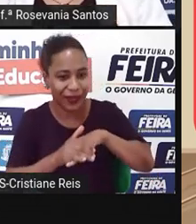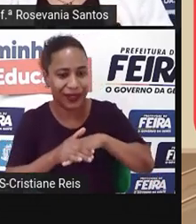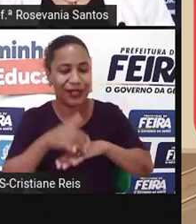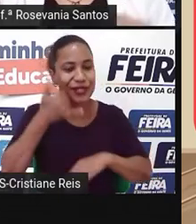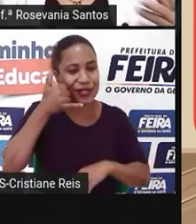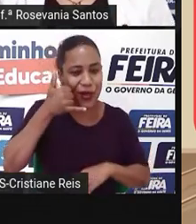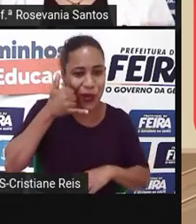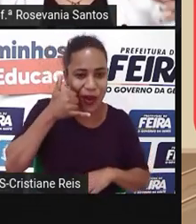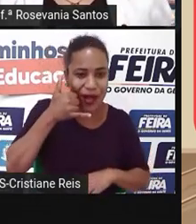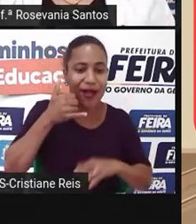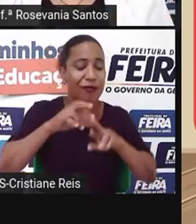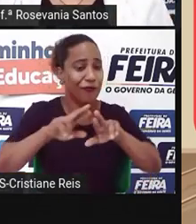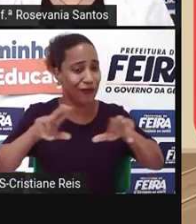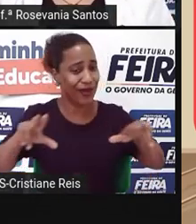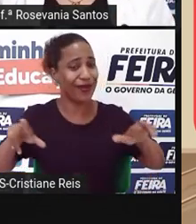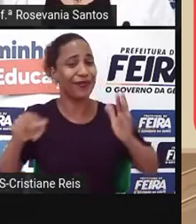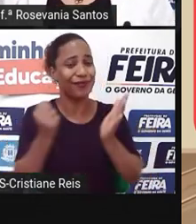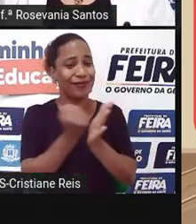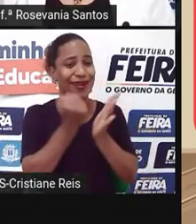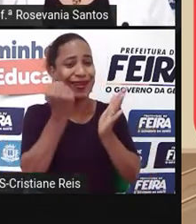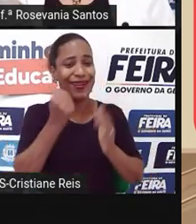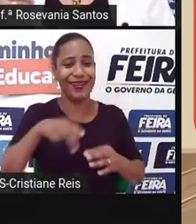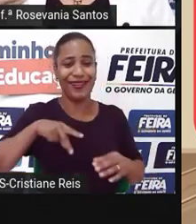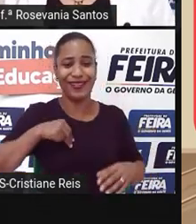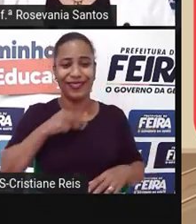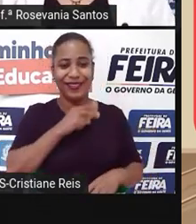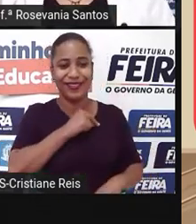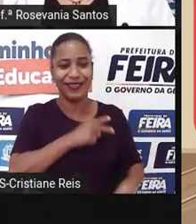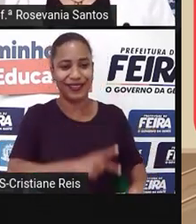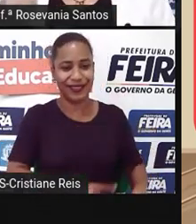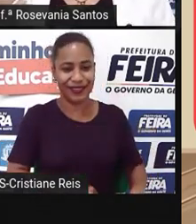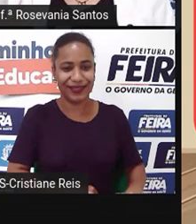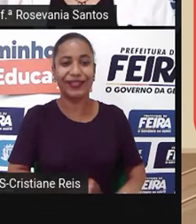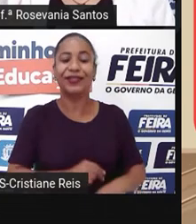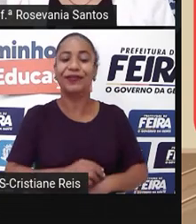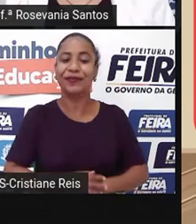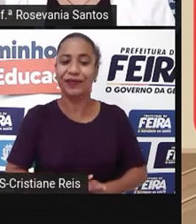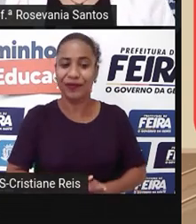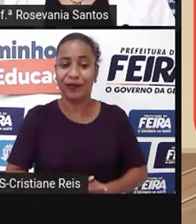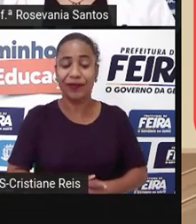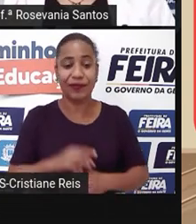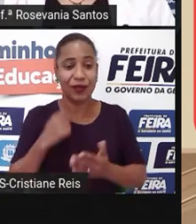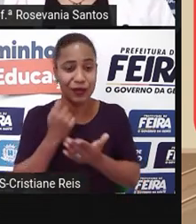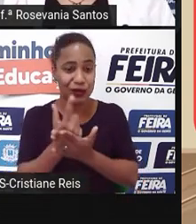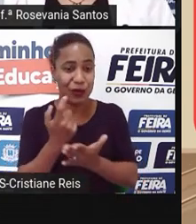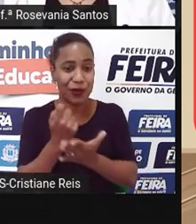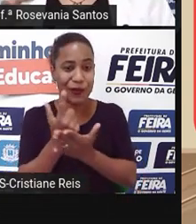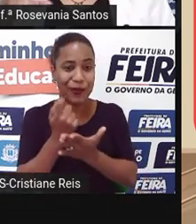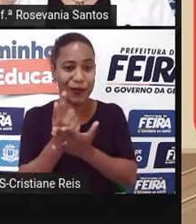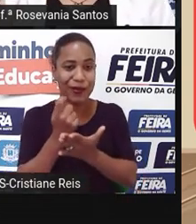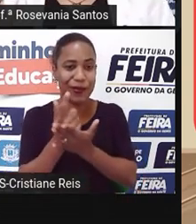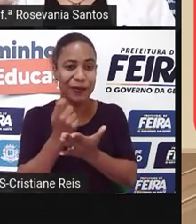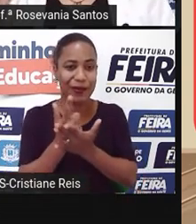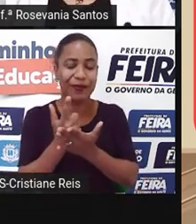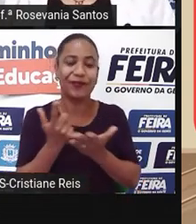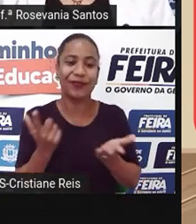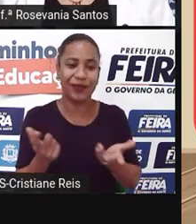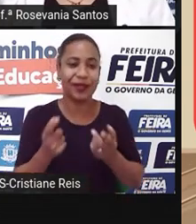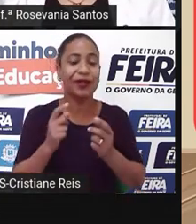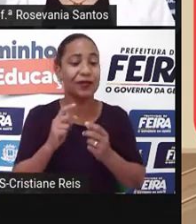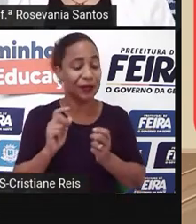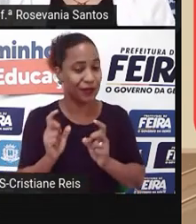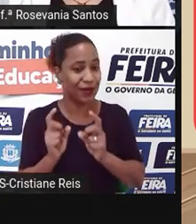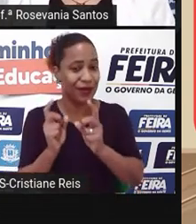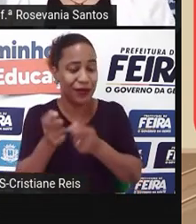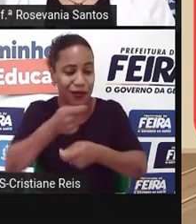celulares, né? Essas coisas assim que a gente tem e que compra muito até. Então, ele começou a investir nesse